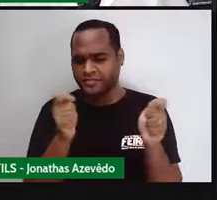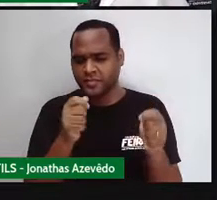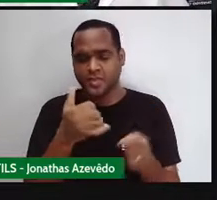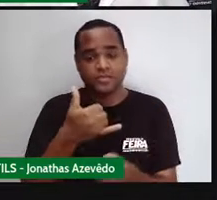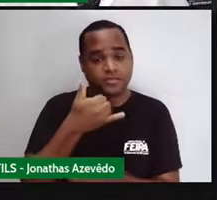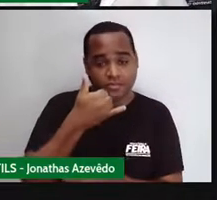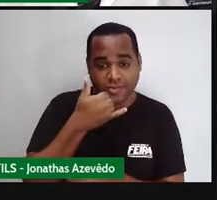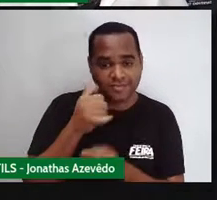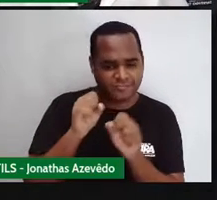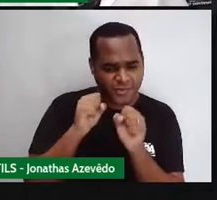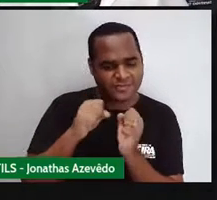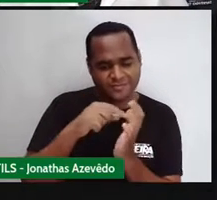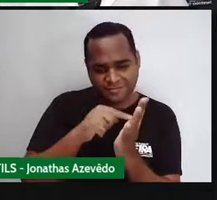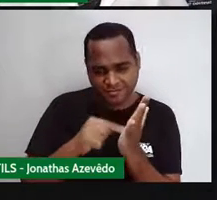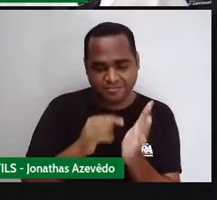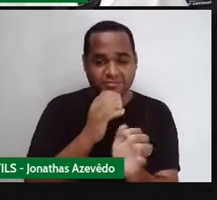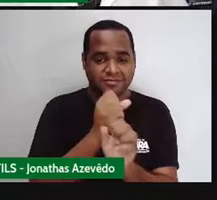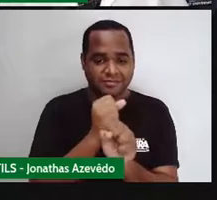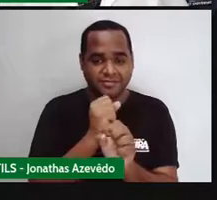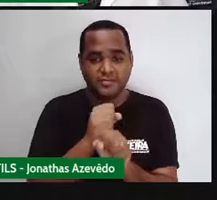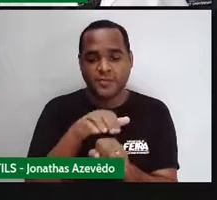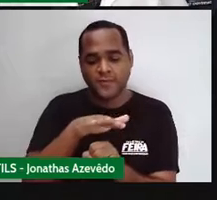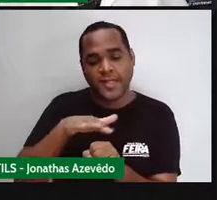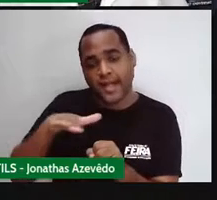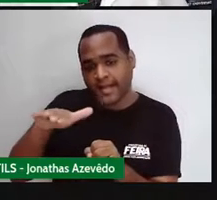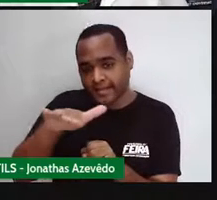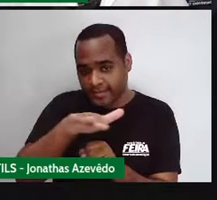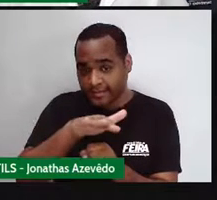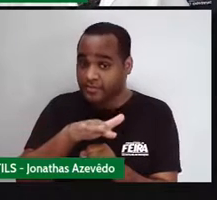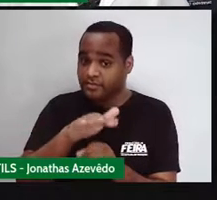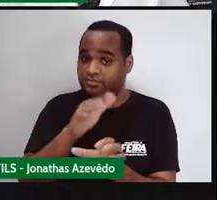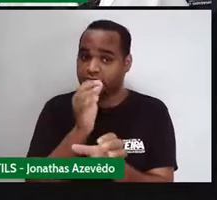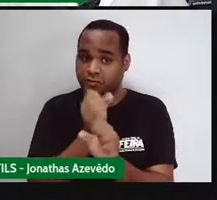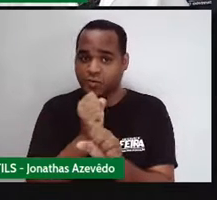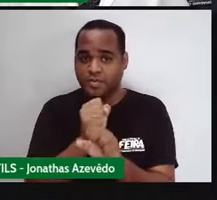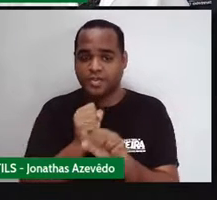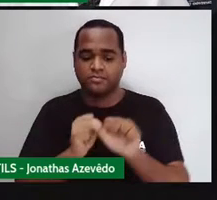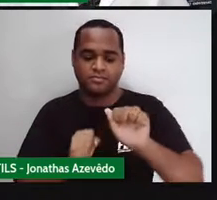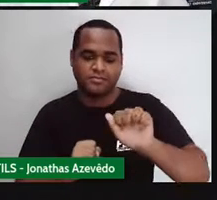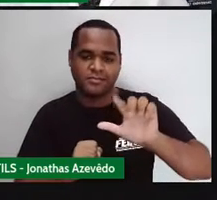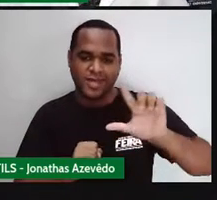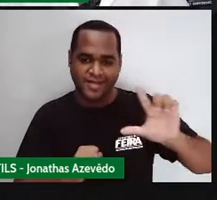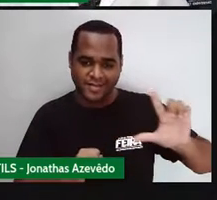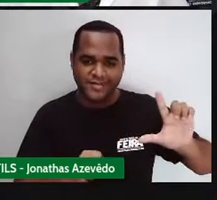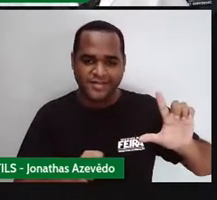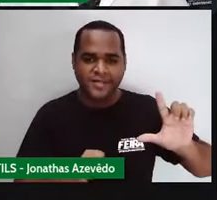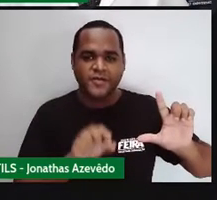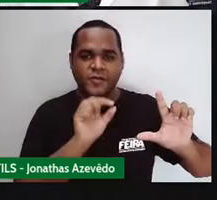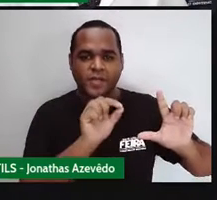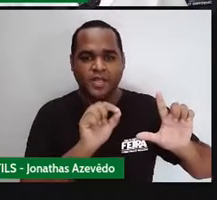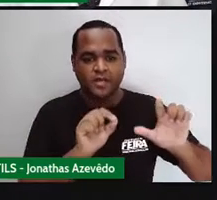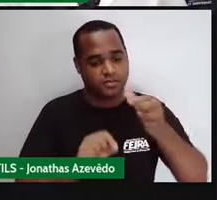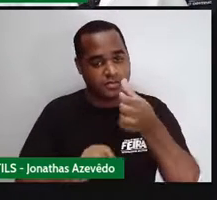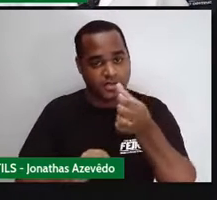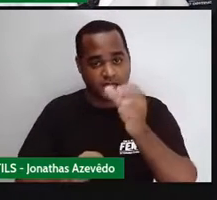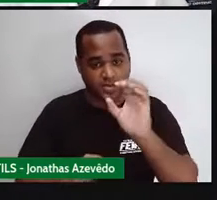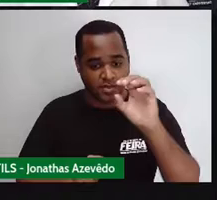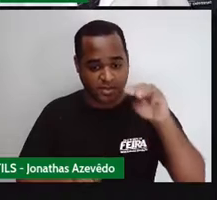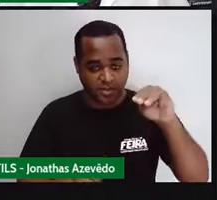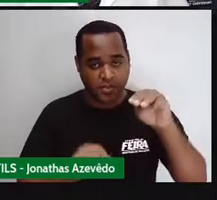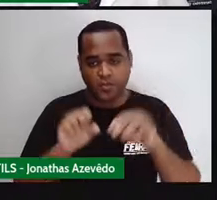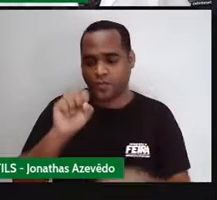do celular. Certo? E vai achar a área desse losango com a diagonal seis e a diagonal